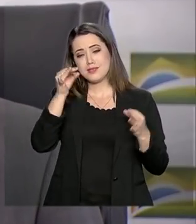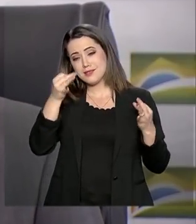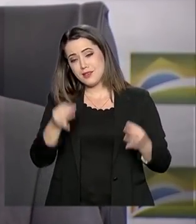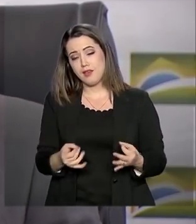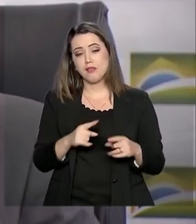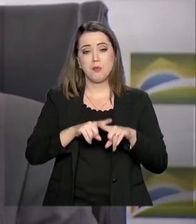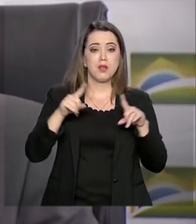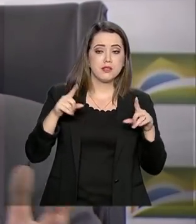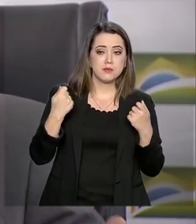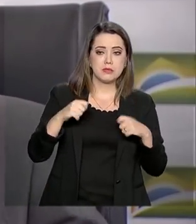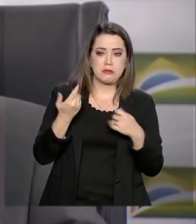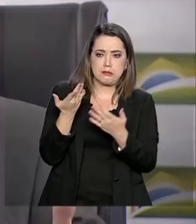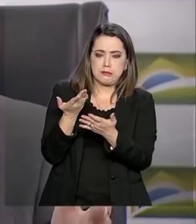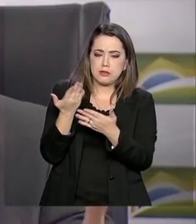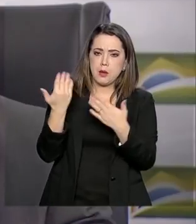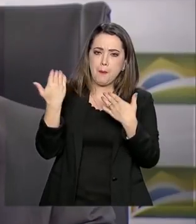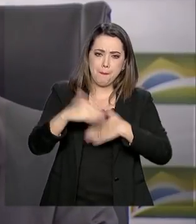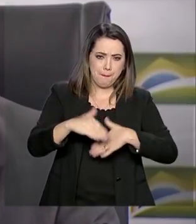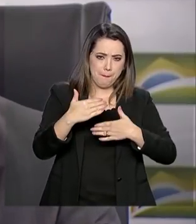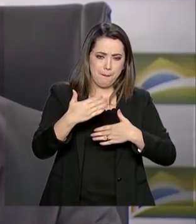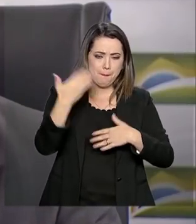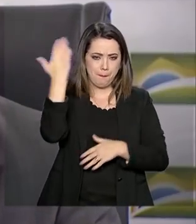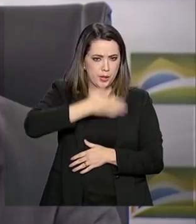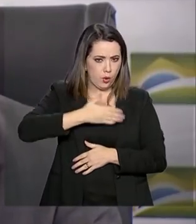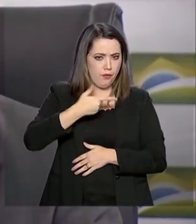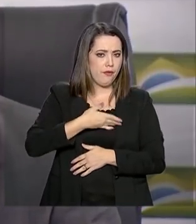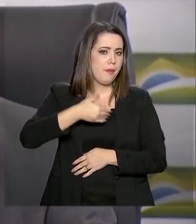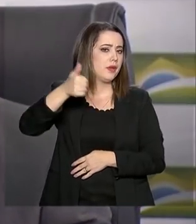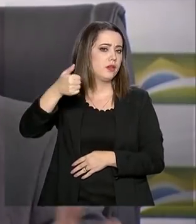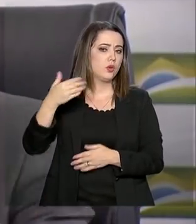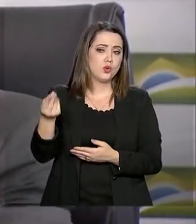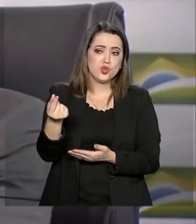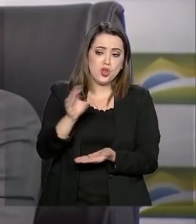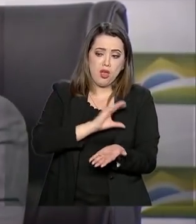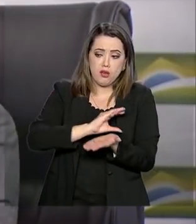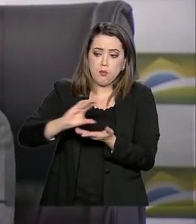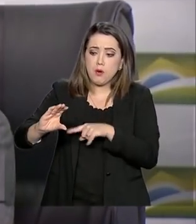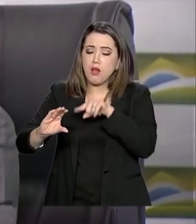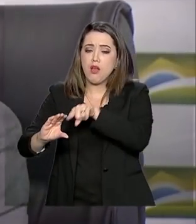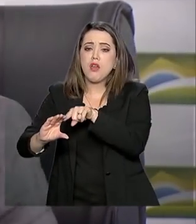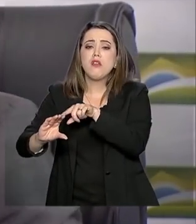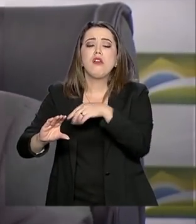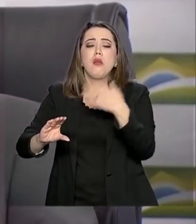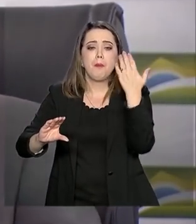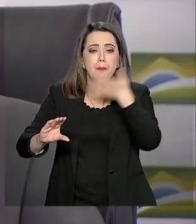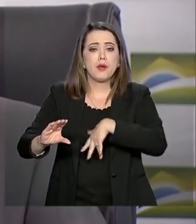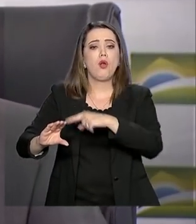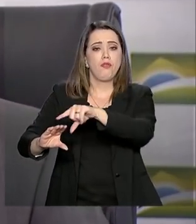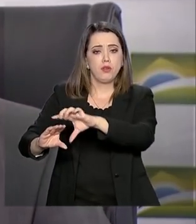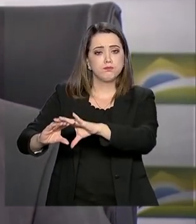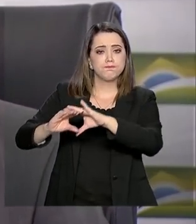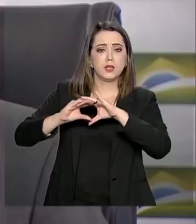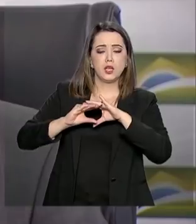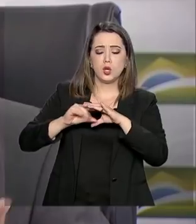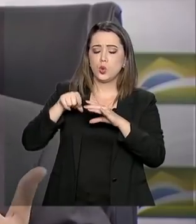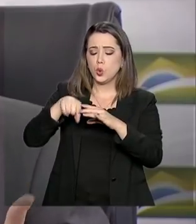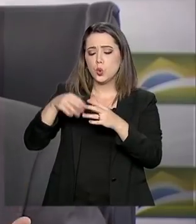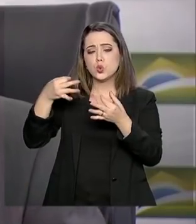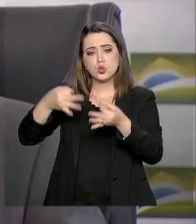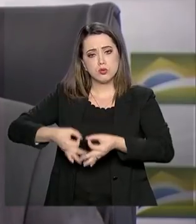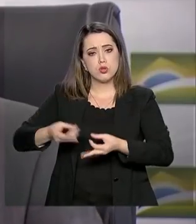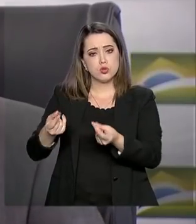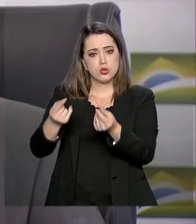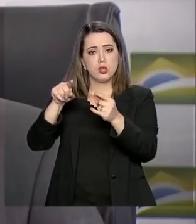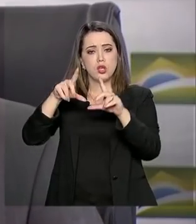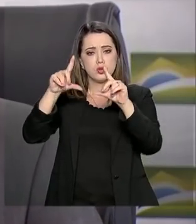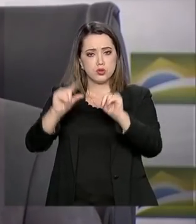material, da correlação do investimento que é feito com recursos do fundo e, por outro lado, da consequência para